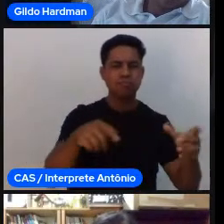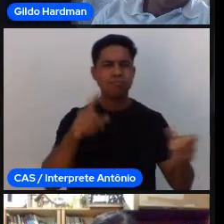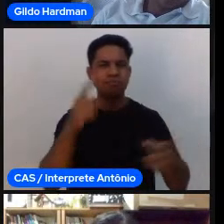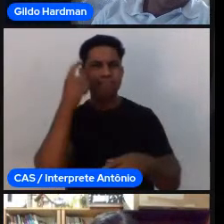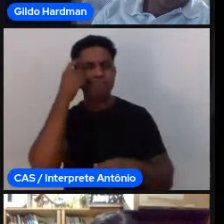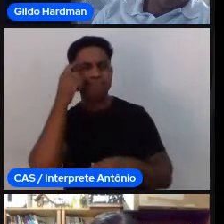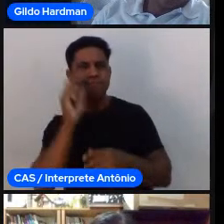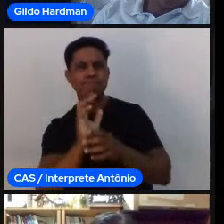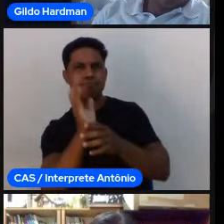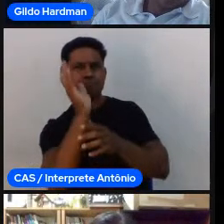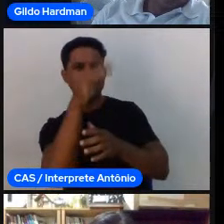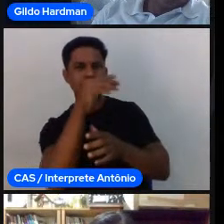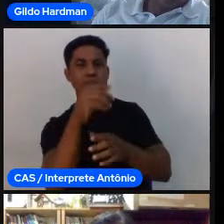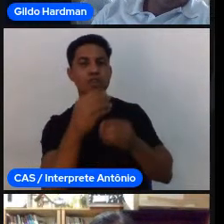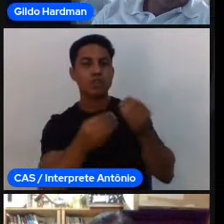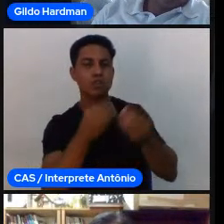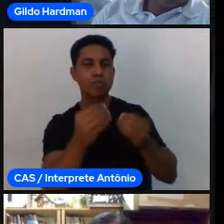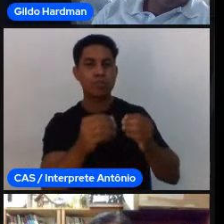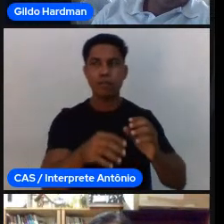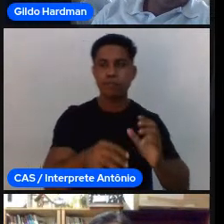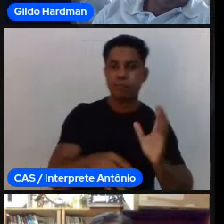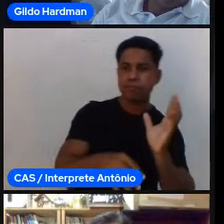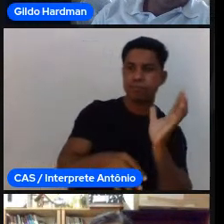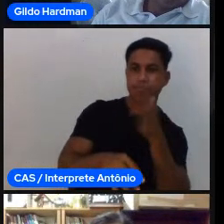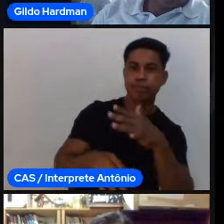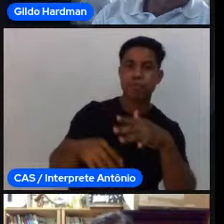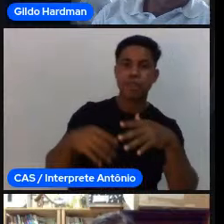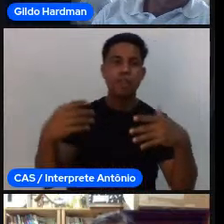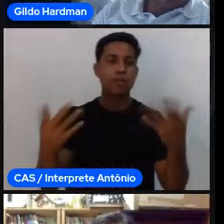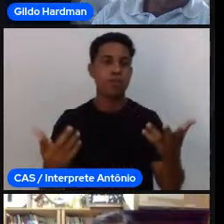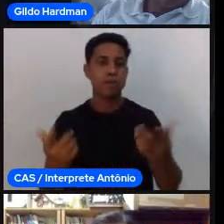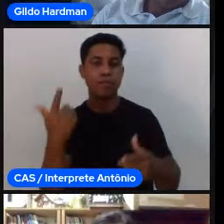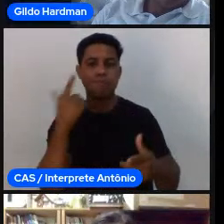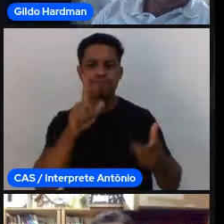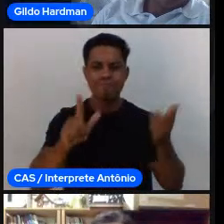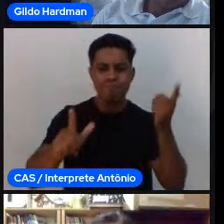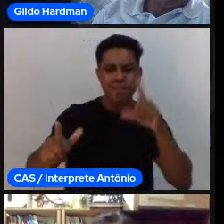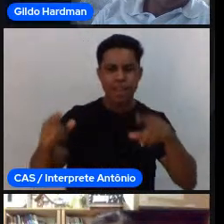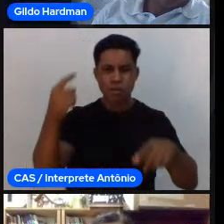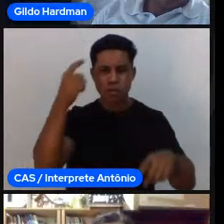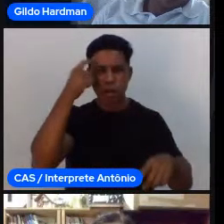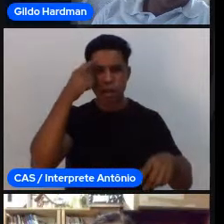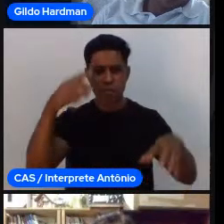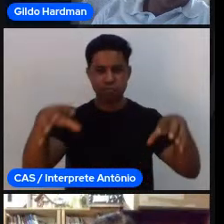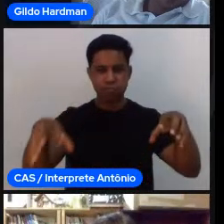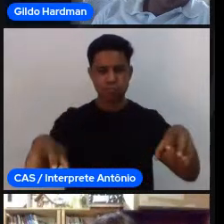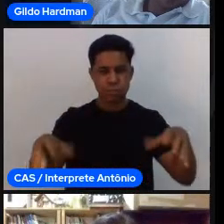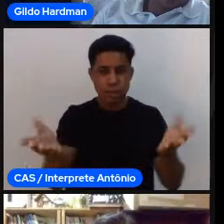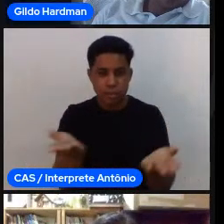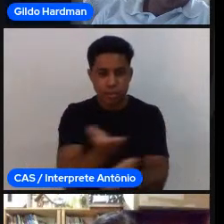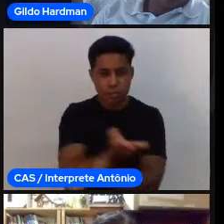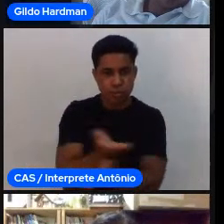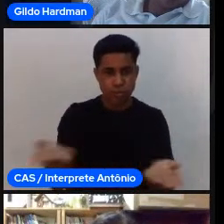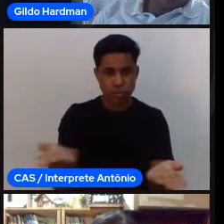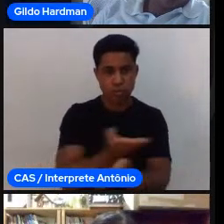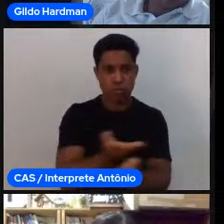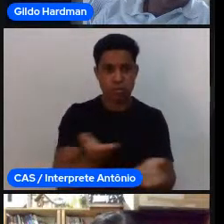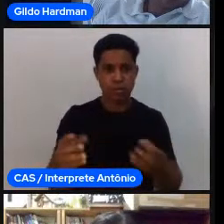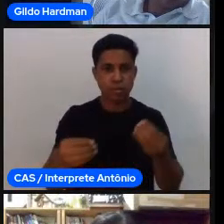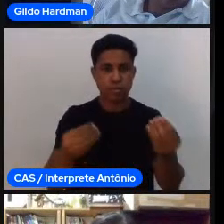mantê-la, progredir em direção ao alvo e finalizar e marcar pontos. Quando eu penso em um processo de apresentação dessas